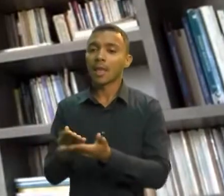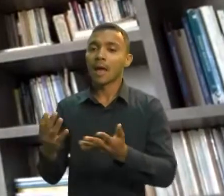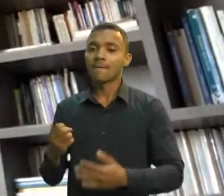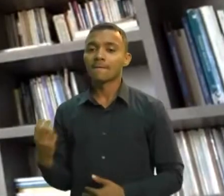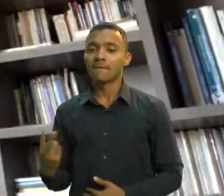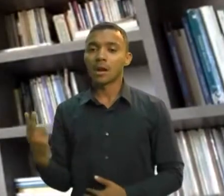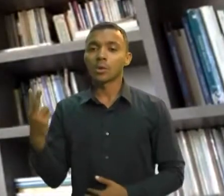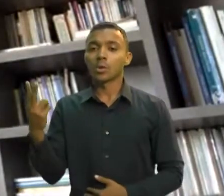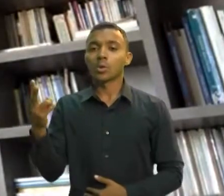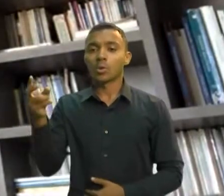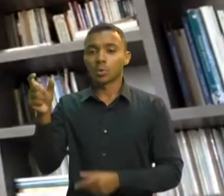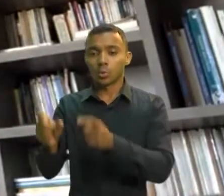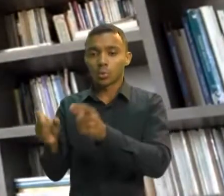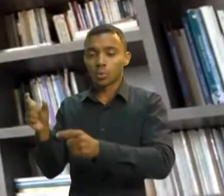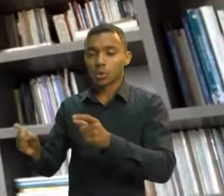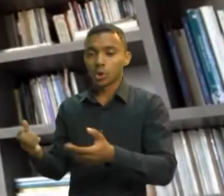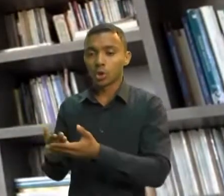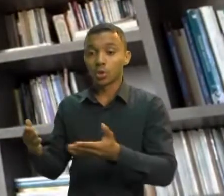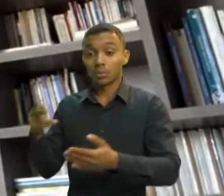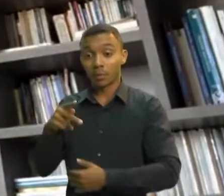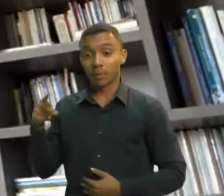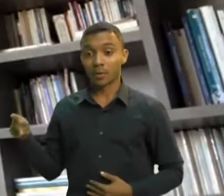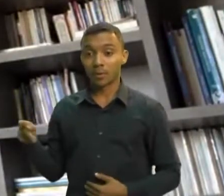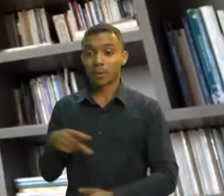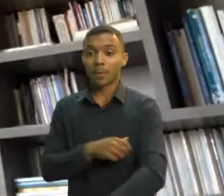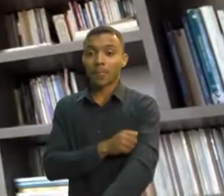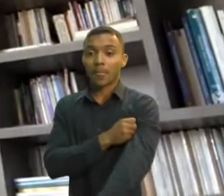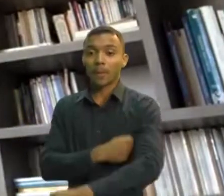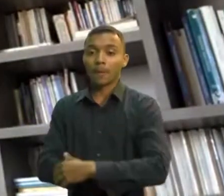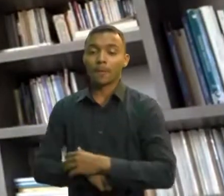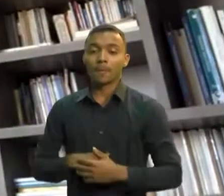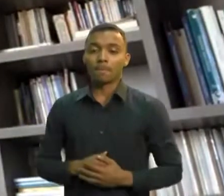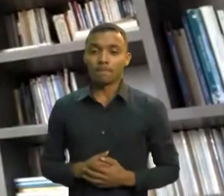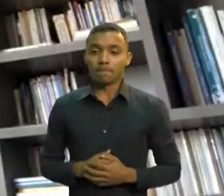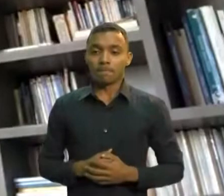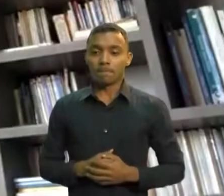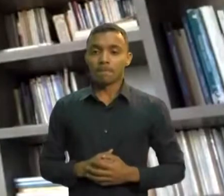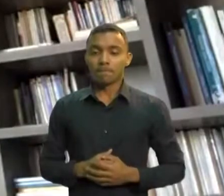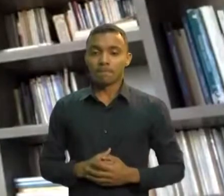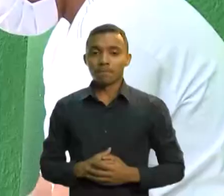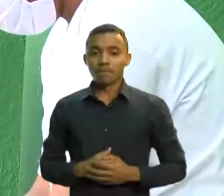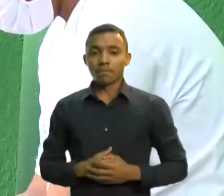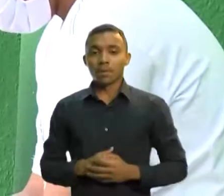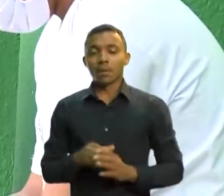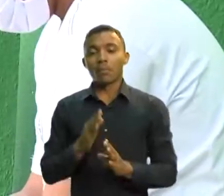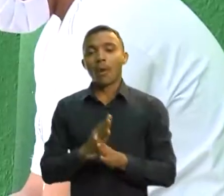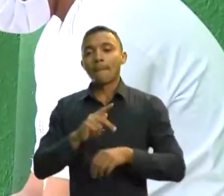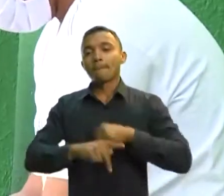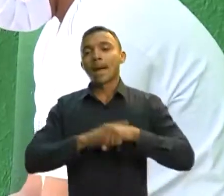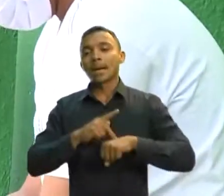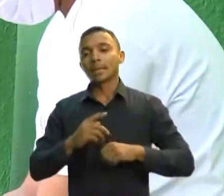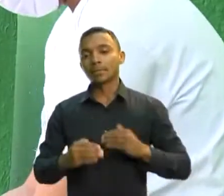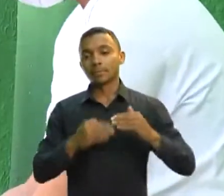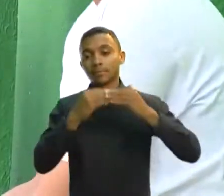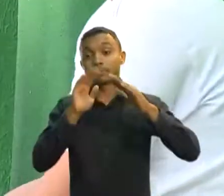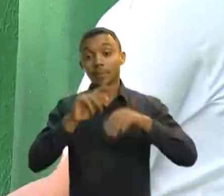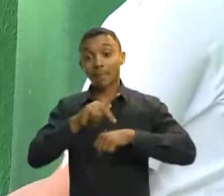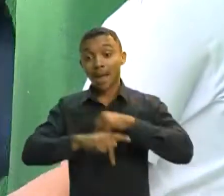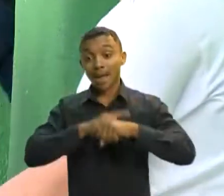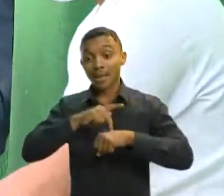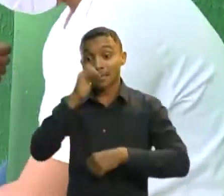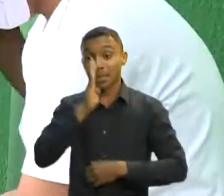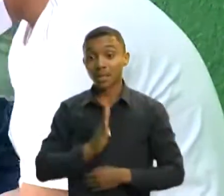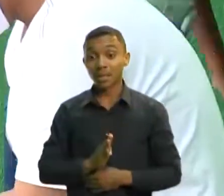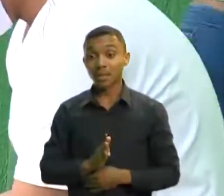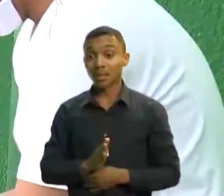estratégico que cumprem os professores e as professoras para o desenvolvimento de uma nação. O Brasil leva a desvantagem não apenas